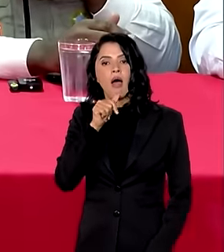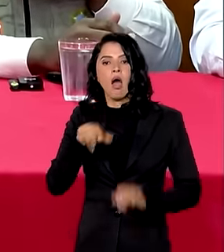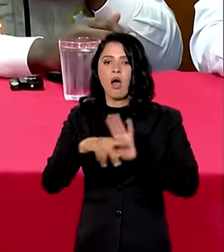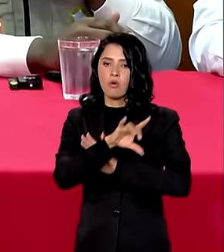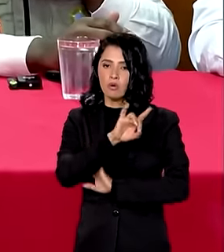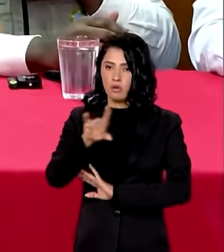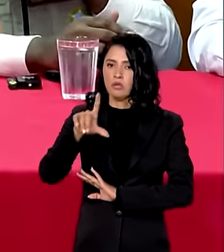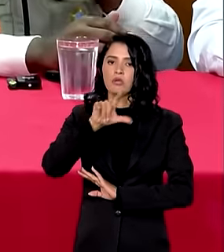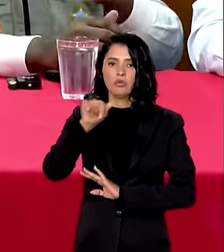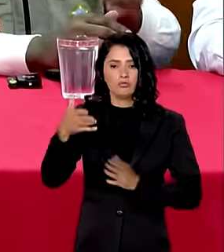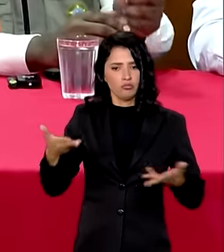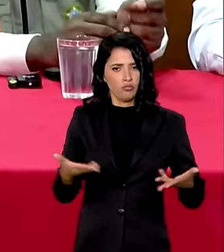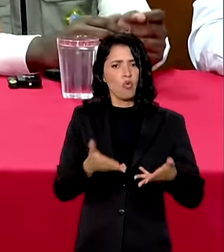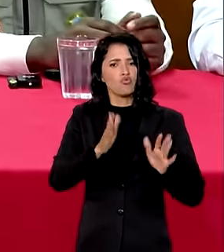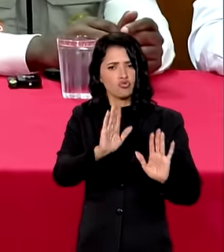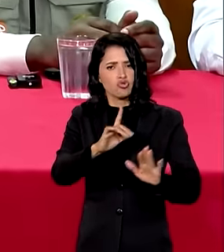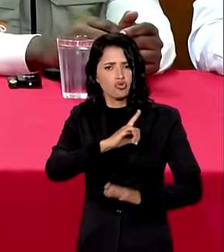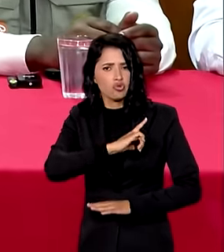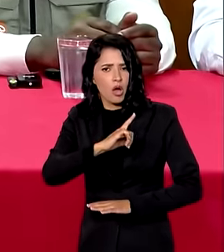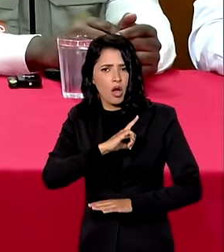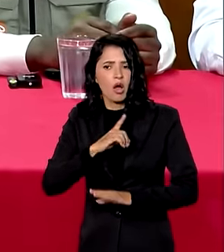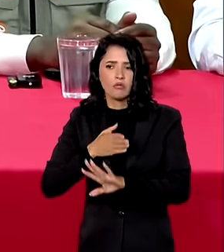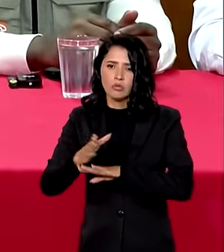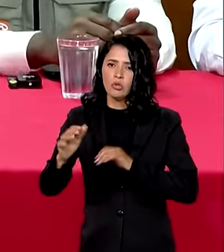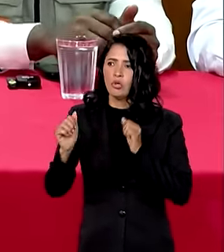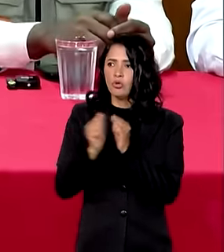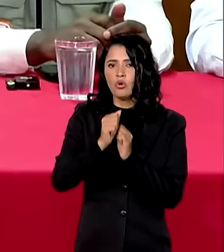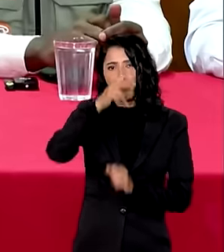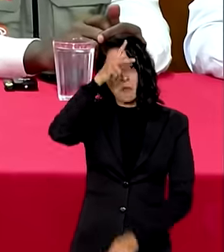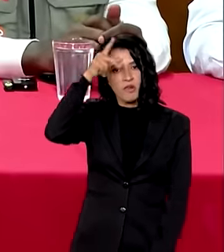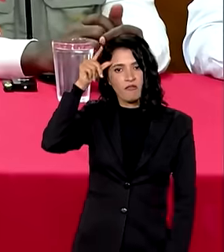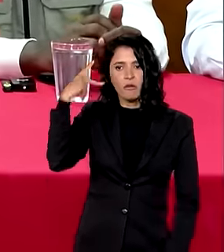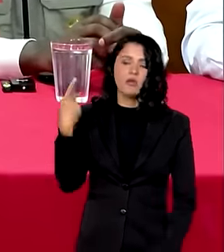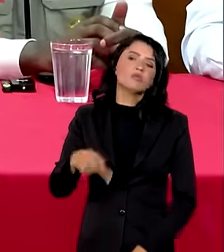Hoje nós já estivemos reunido com o prefeito Melo,